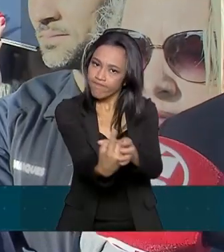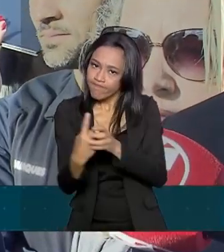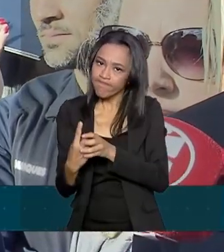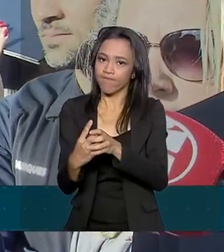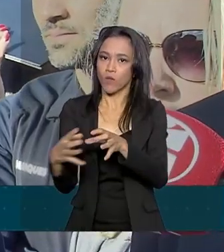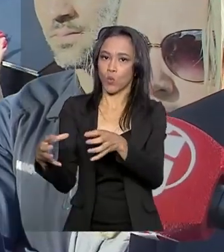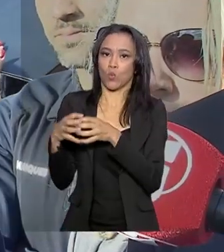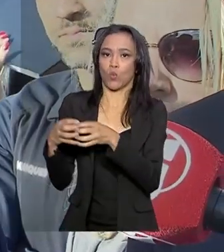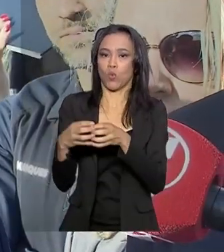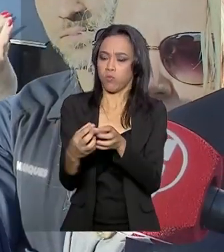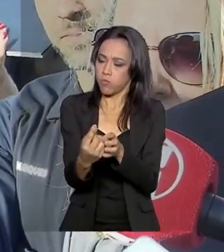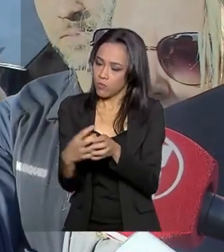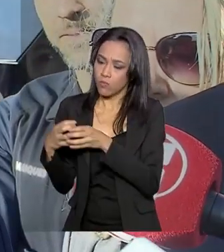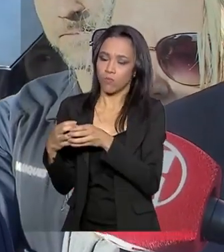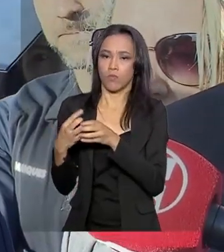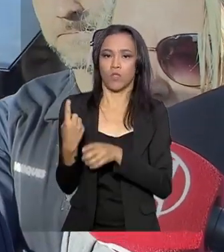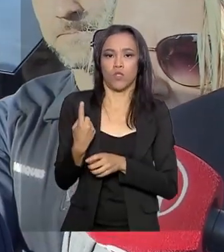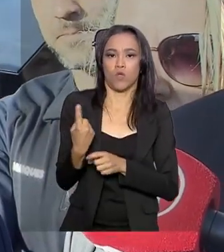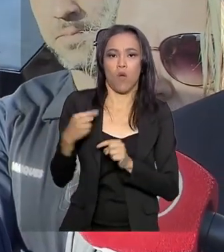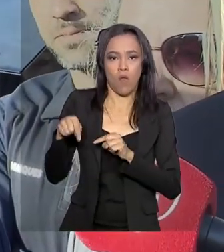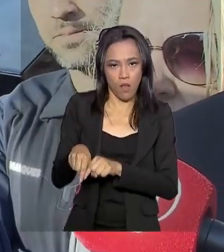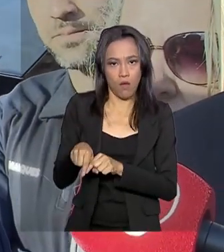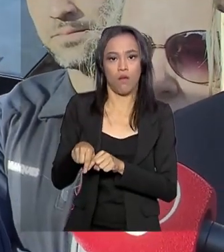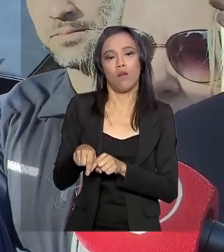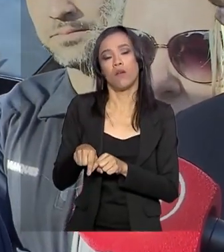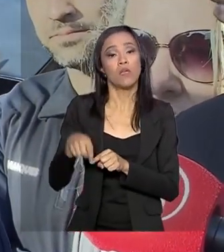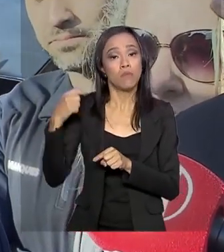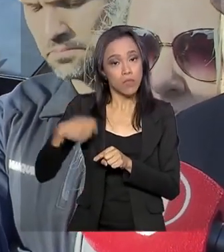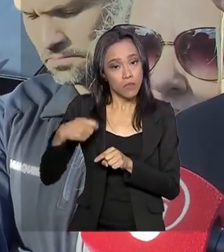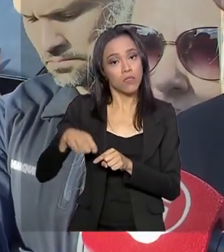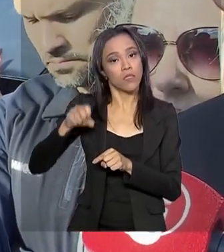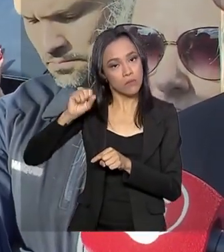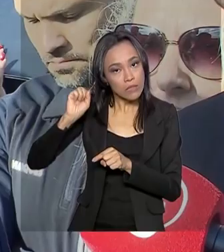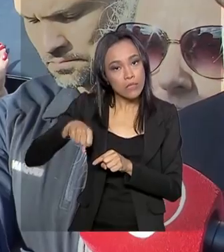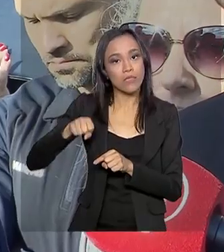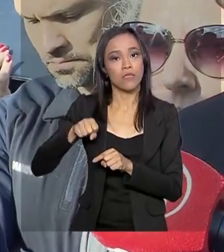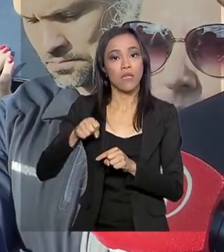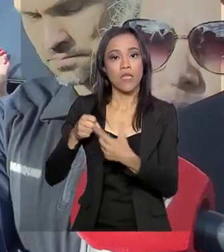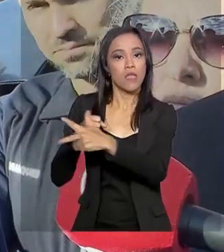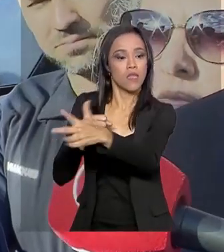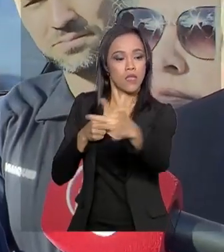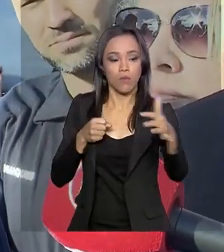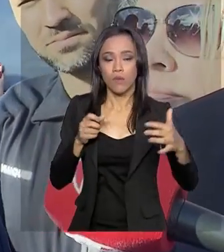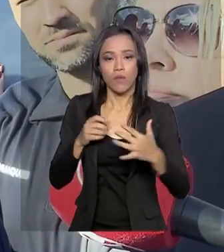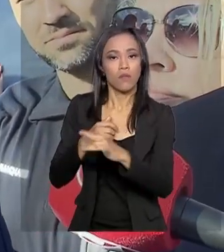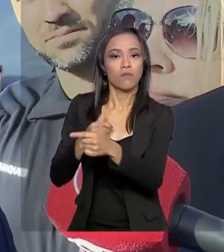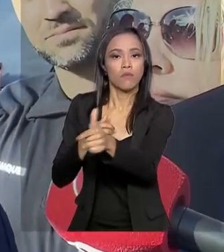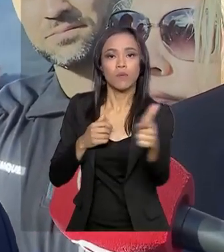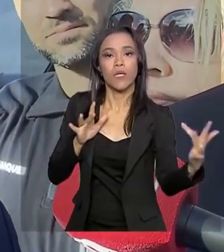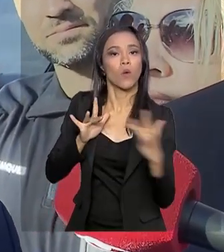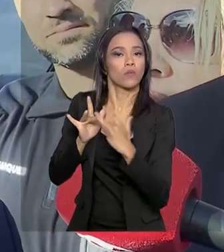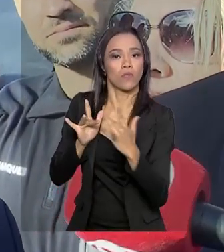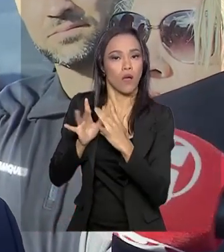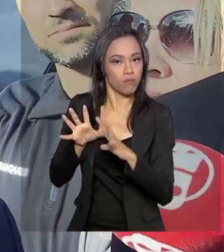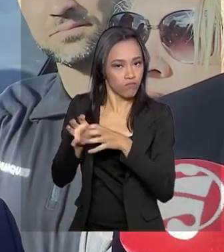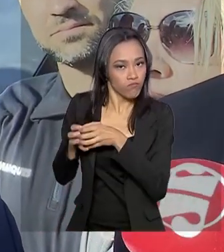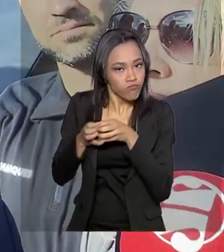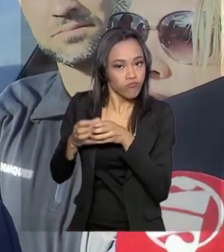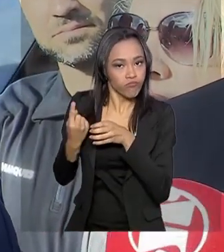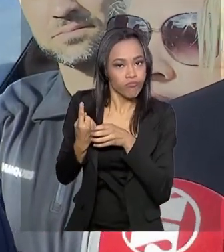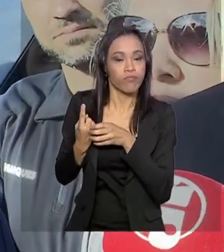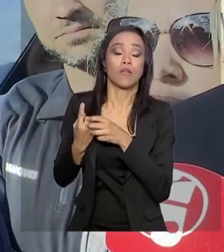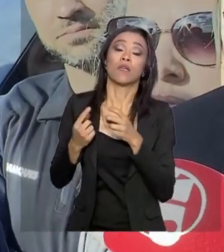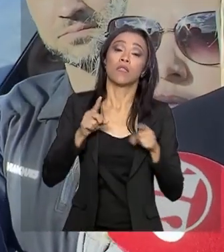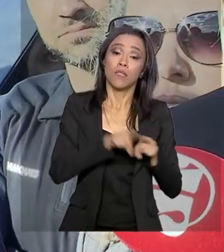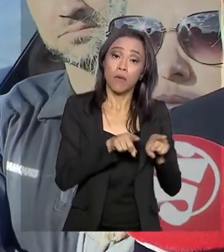exatamente esses crimes violentos, simplesmente libertando esses presos, nós temos que sim isolar essas lideranças criminosas. Do outro lado, nós enviamos